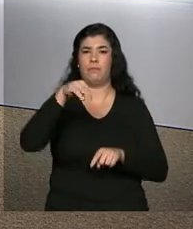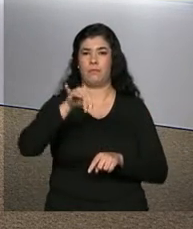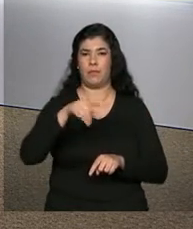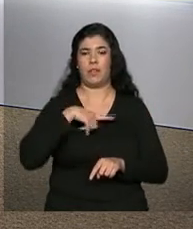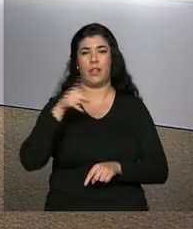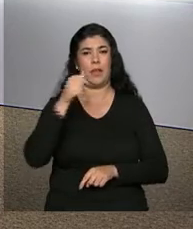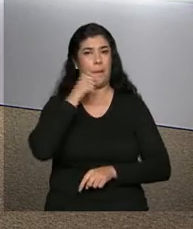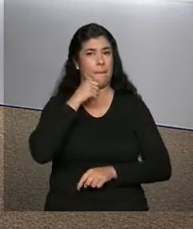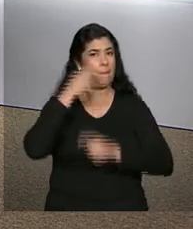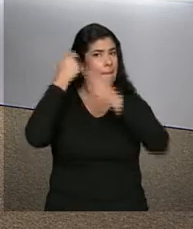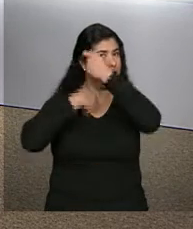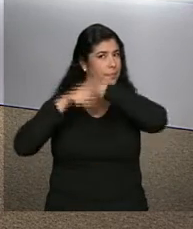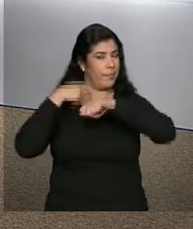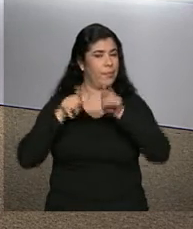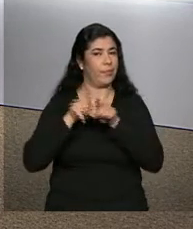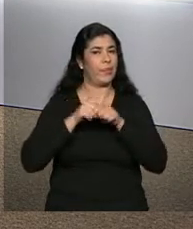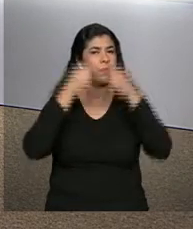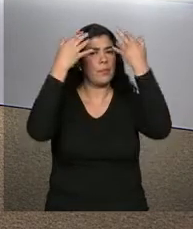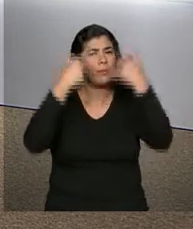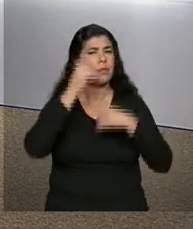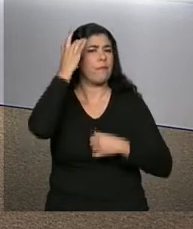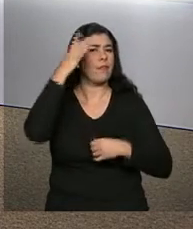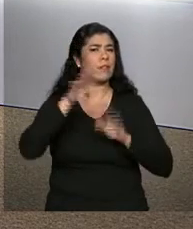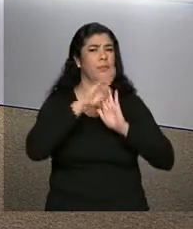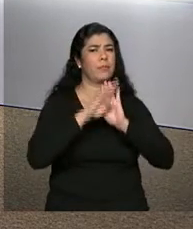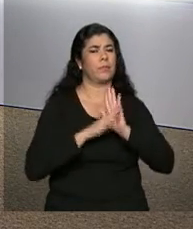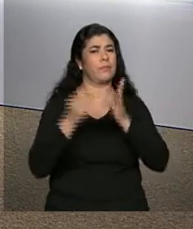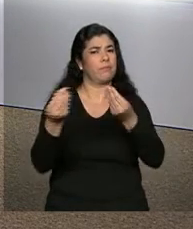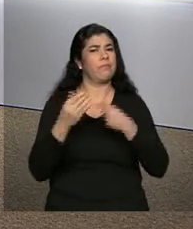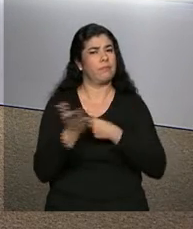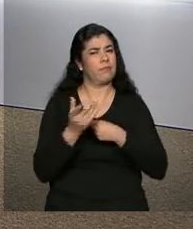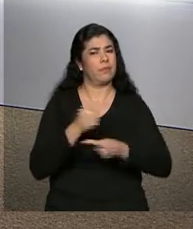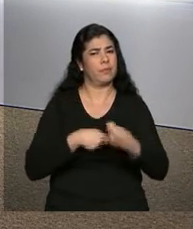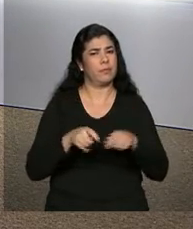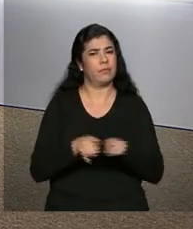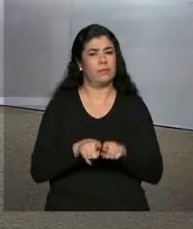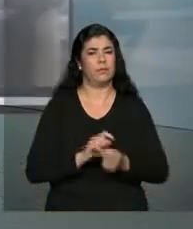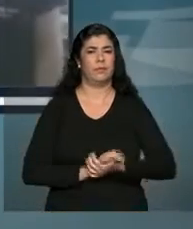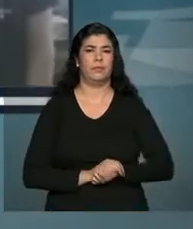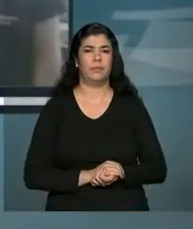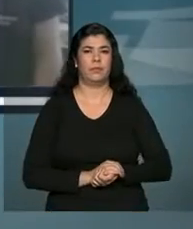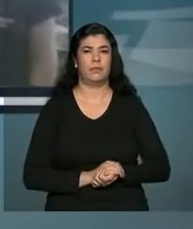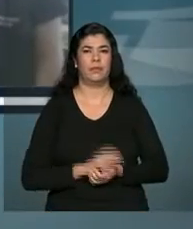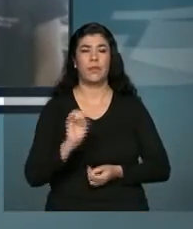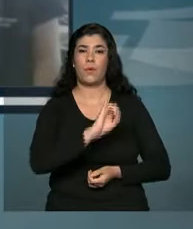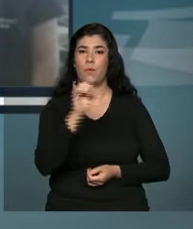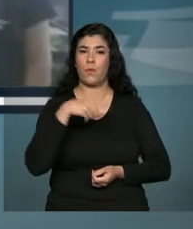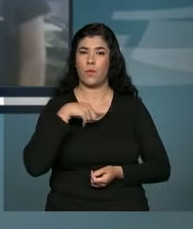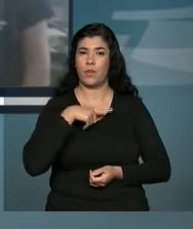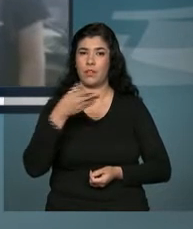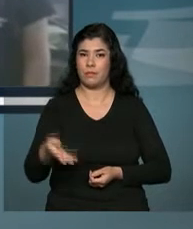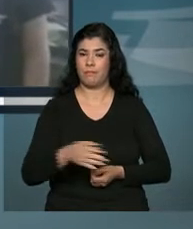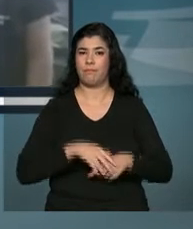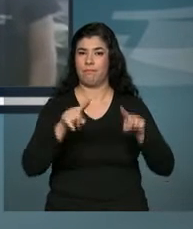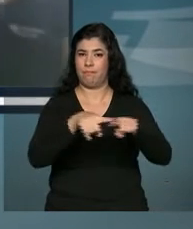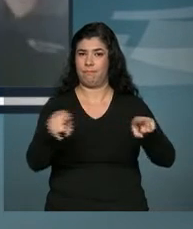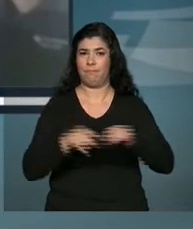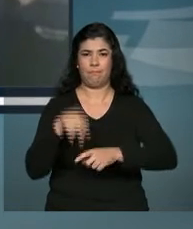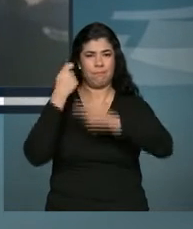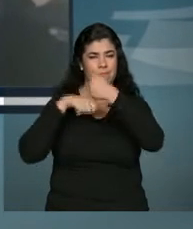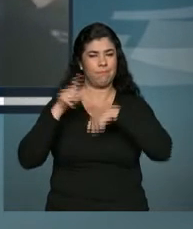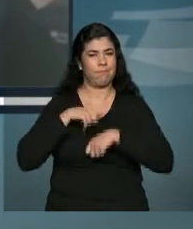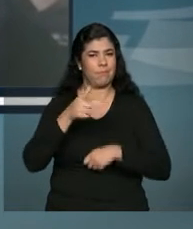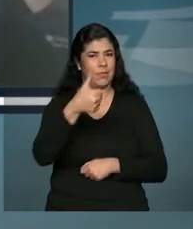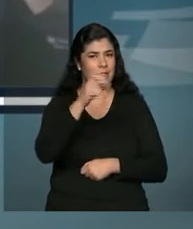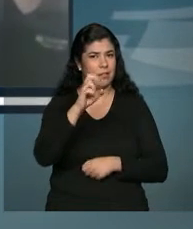cabeleireira explicou as facilidades que o programa trouxe para o seu negócio. Olá, estou aqui em um salão de beleza que existe há